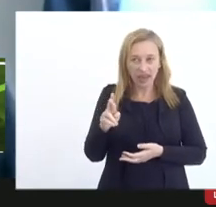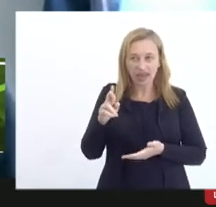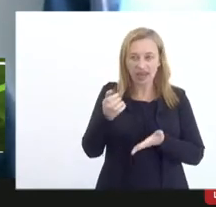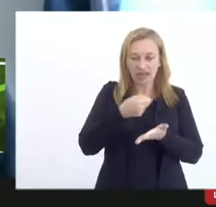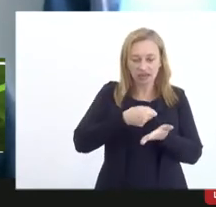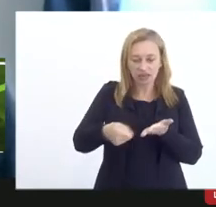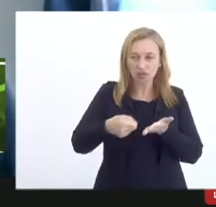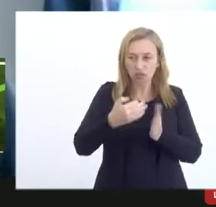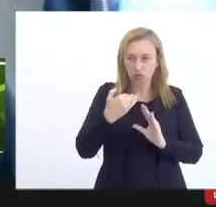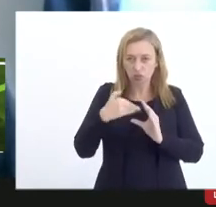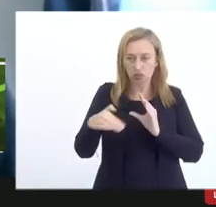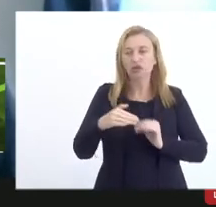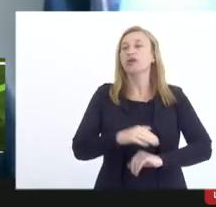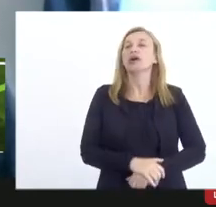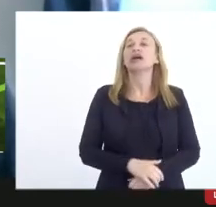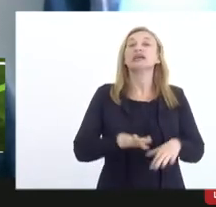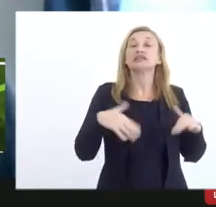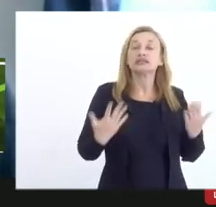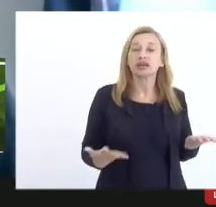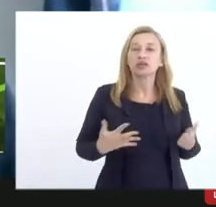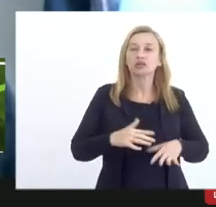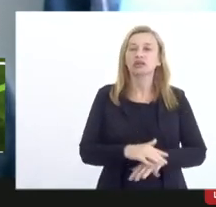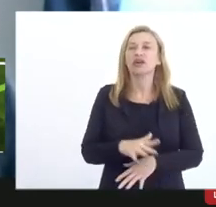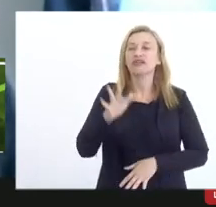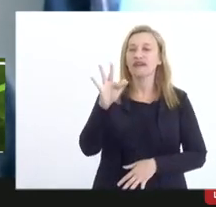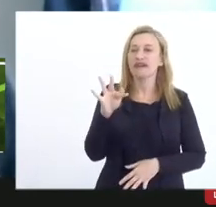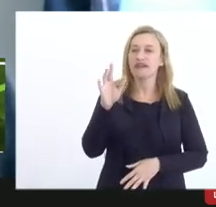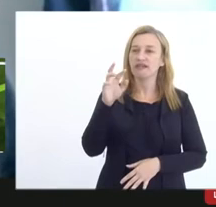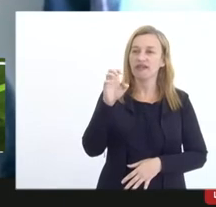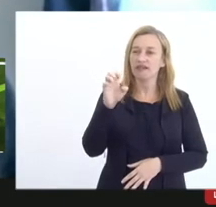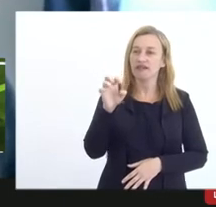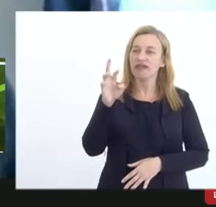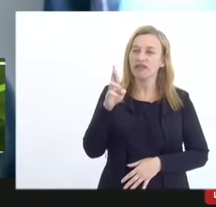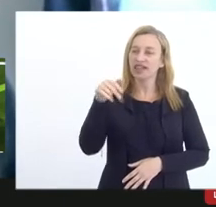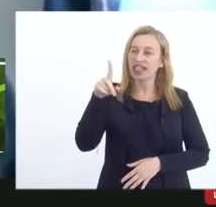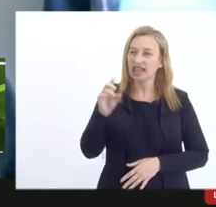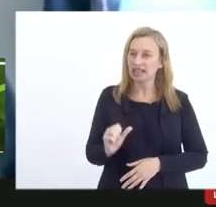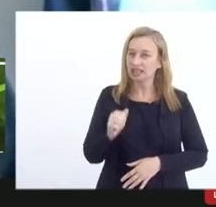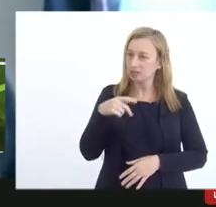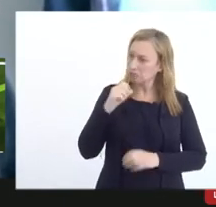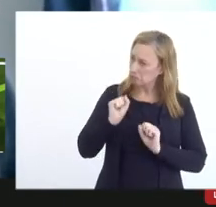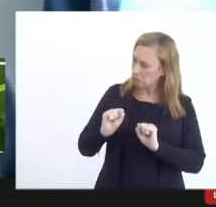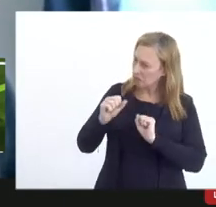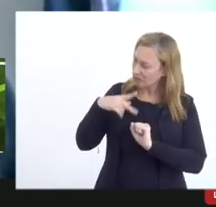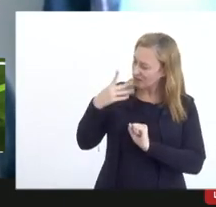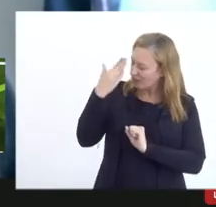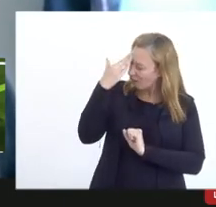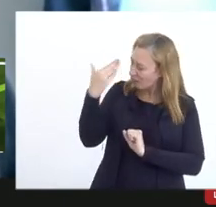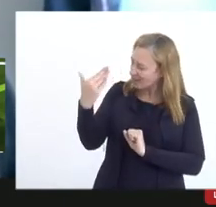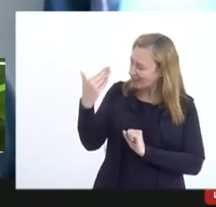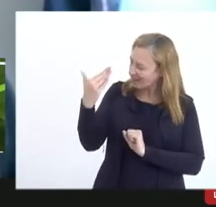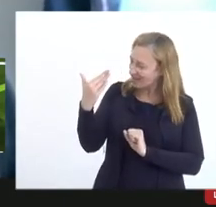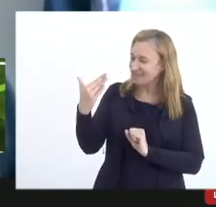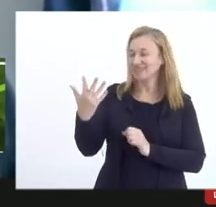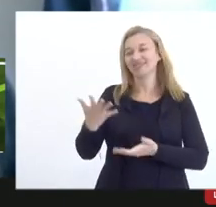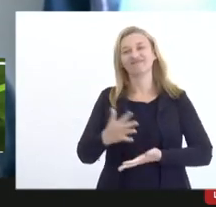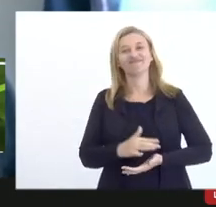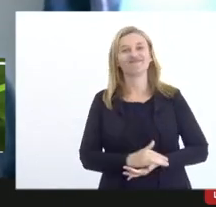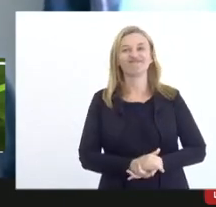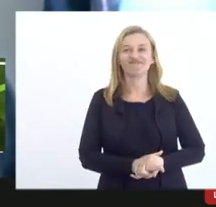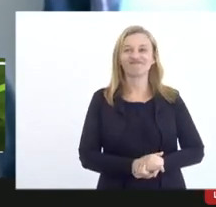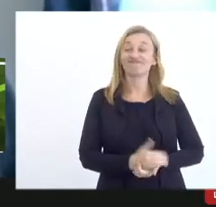então Fernanda a palavra é sua obrigado pela presença